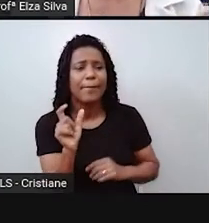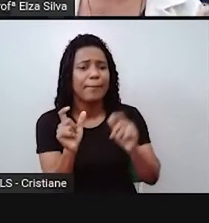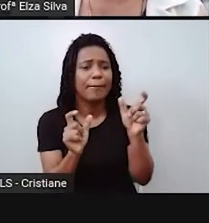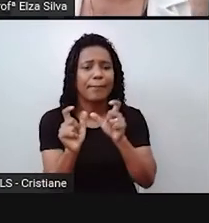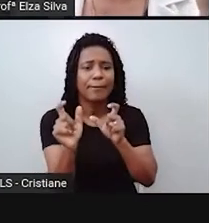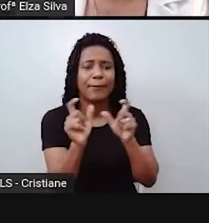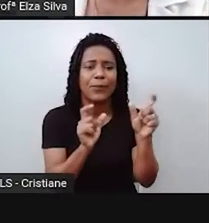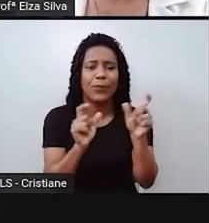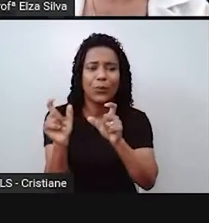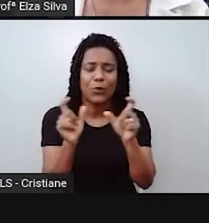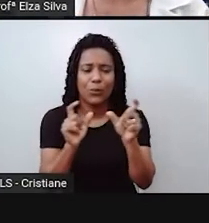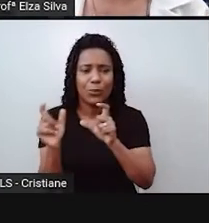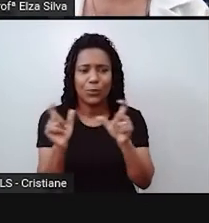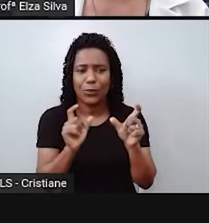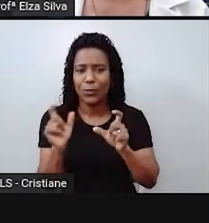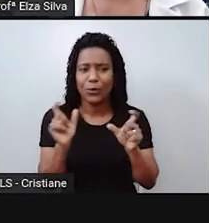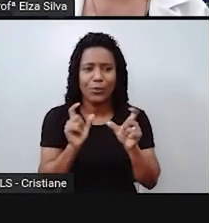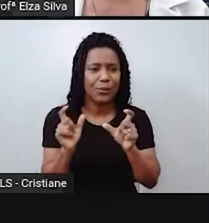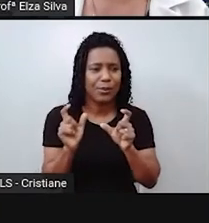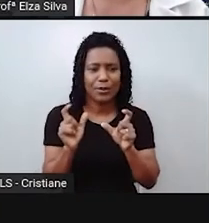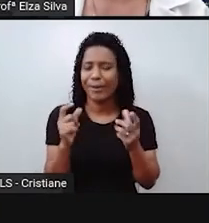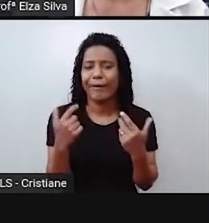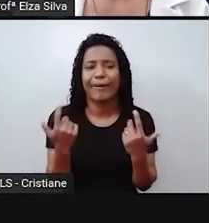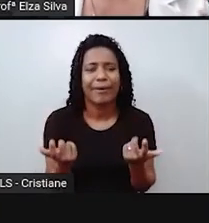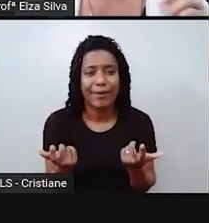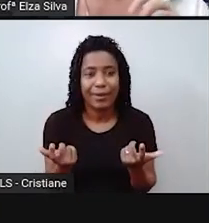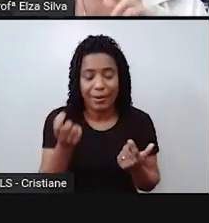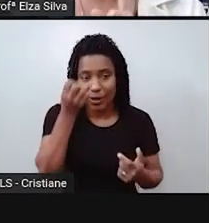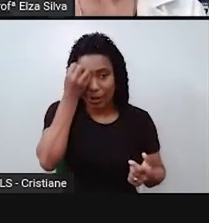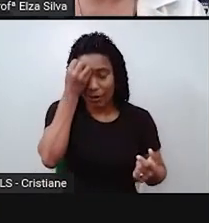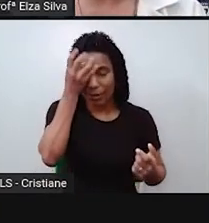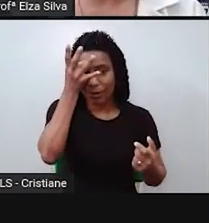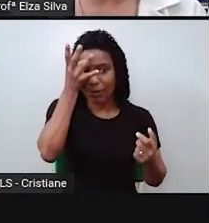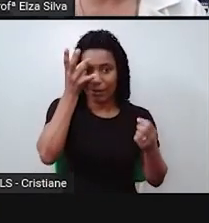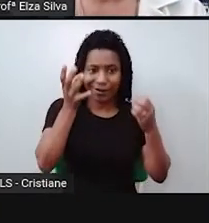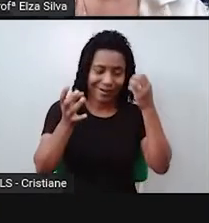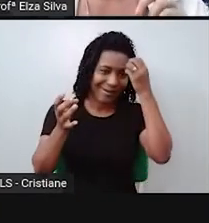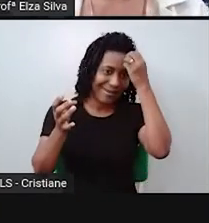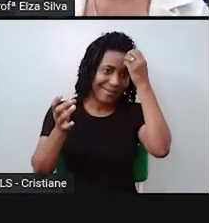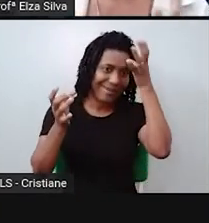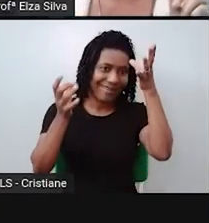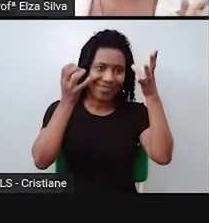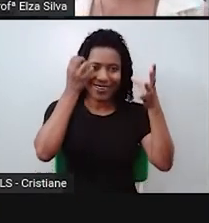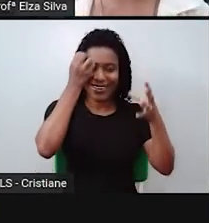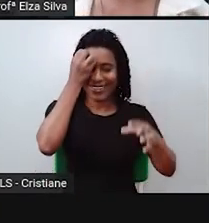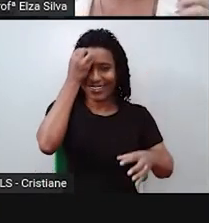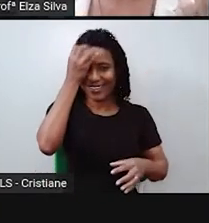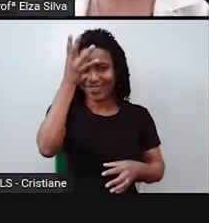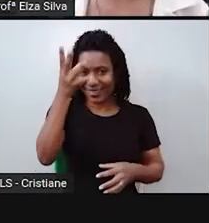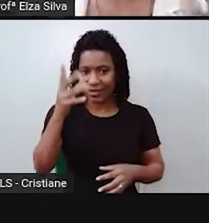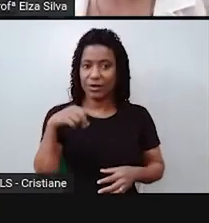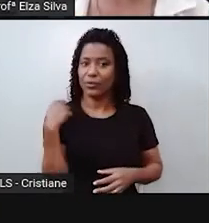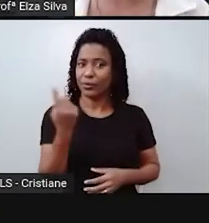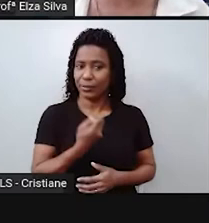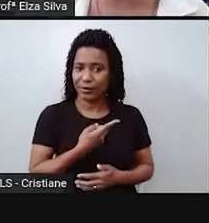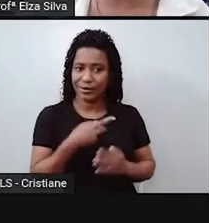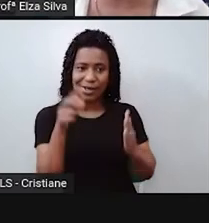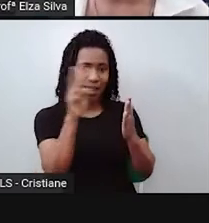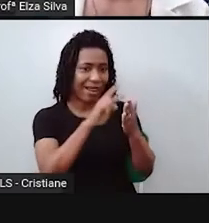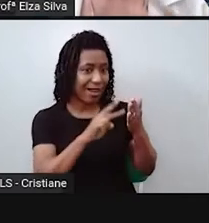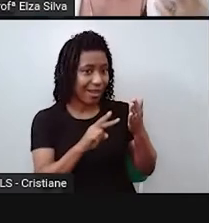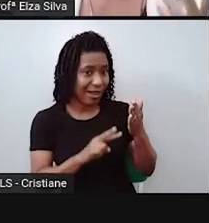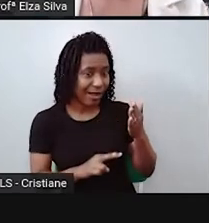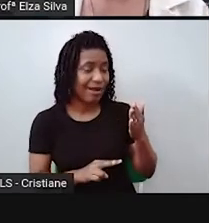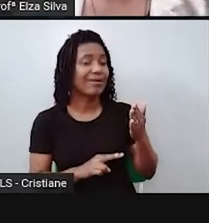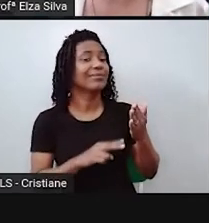Sabe aquele branco que dá quando a gente vai escrever? Então, é uma crítica. Nós precisamos ler bastante,